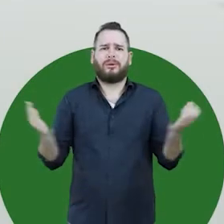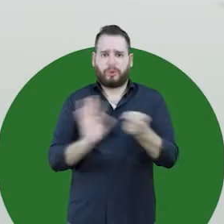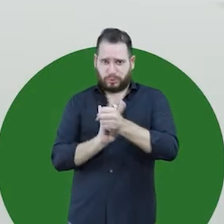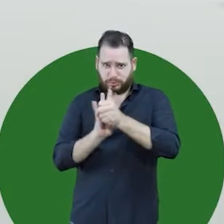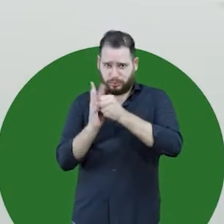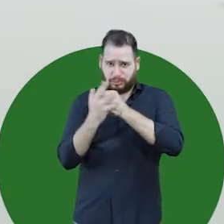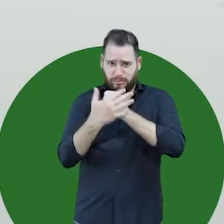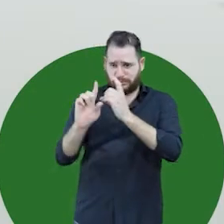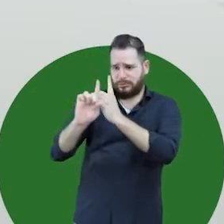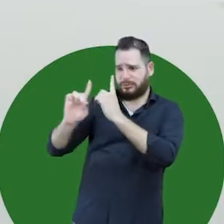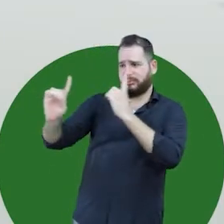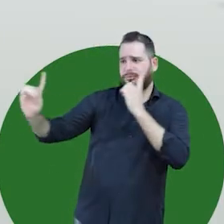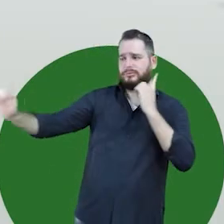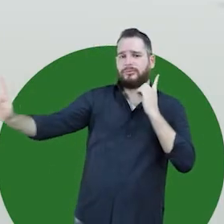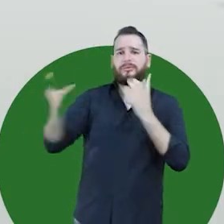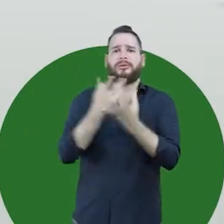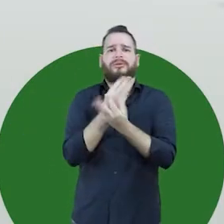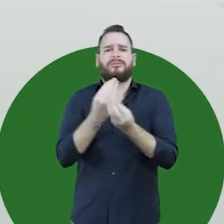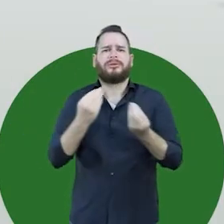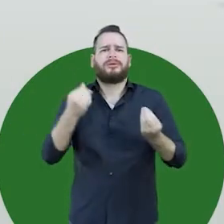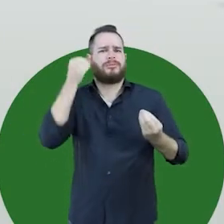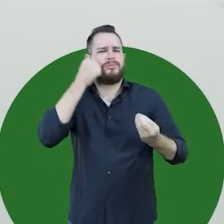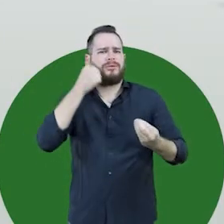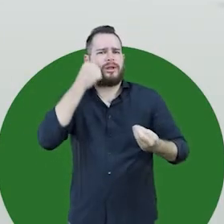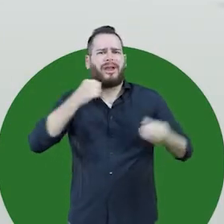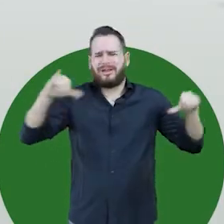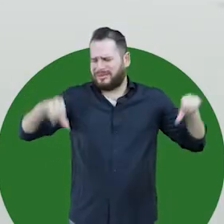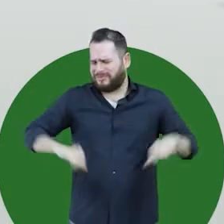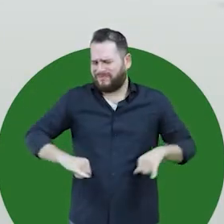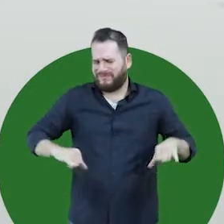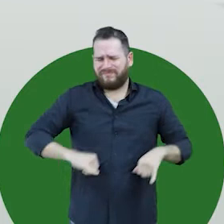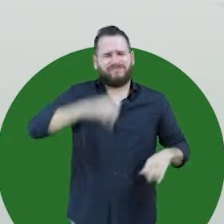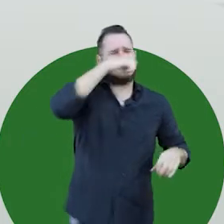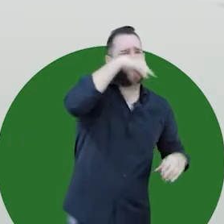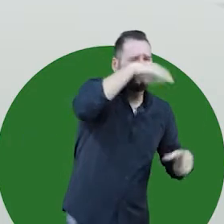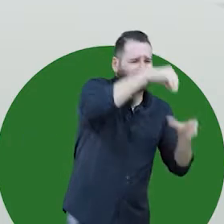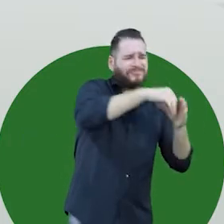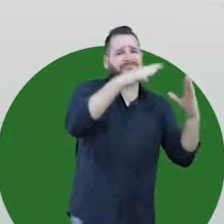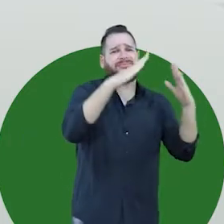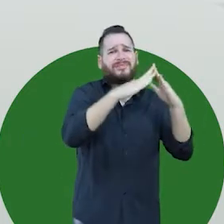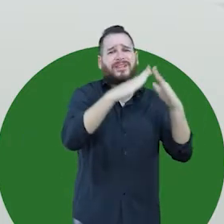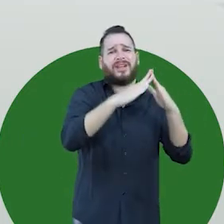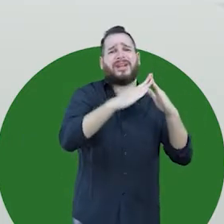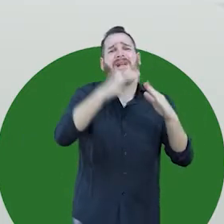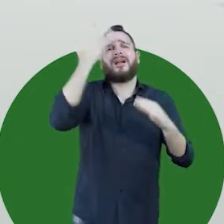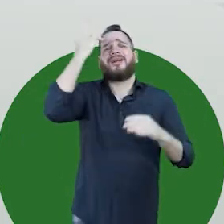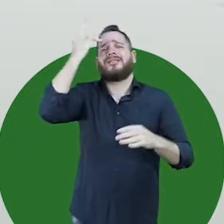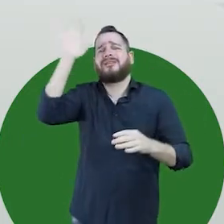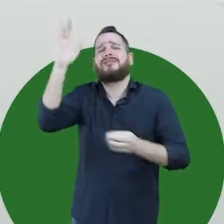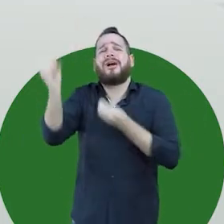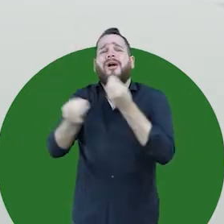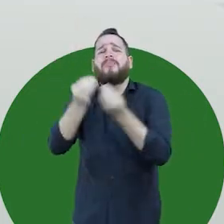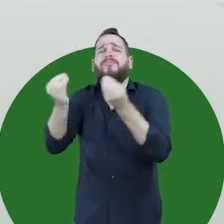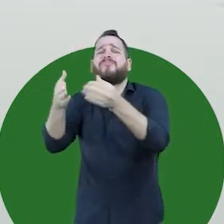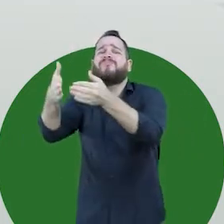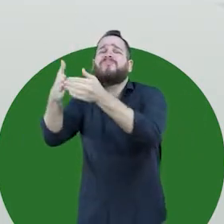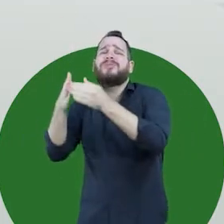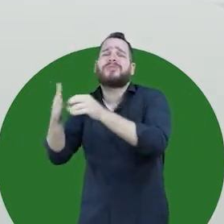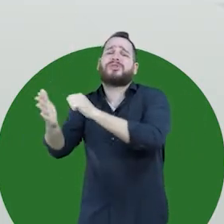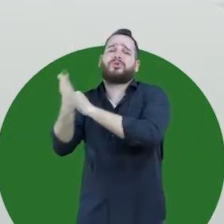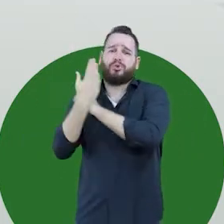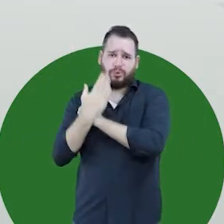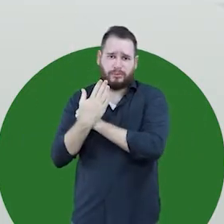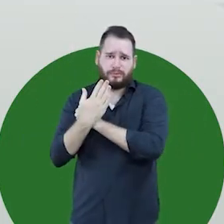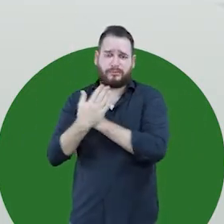Neste período de distanciamento social, muitas mulheres estão passando por situações de violência e não possuem meios de